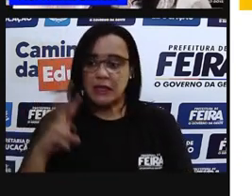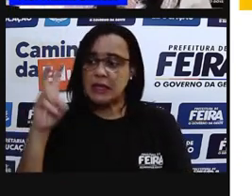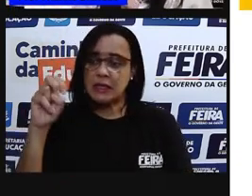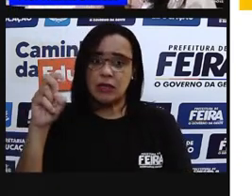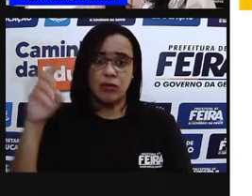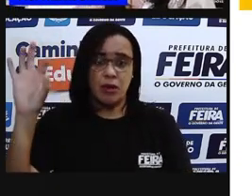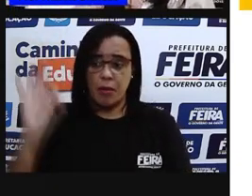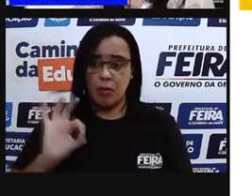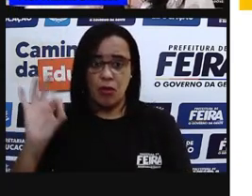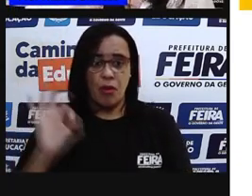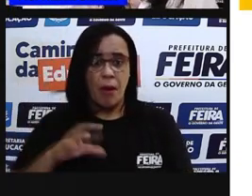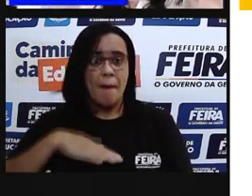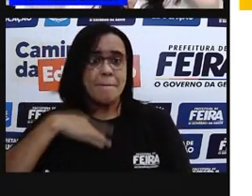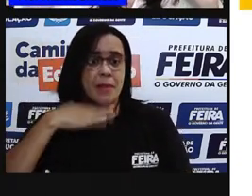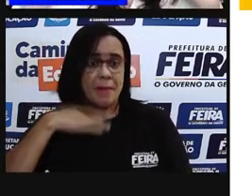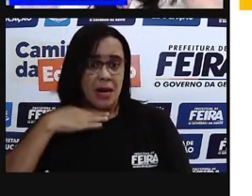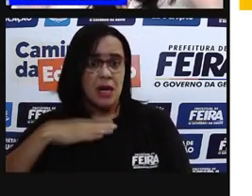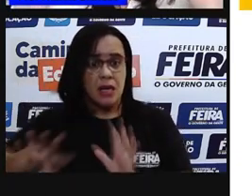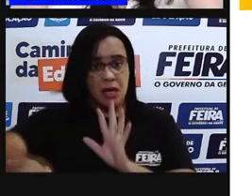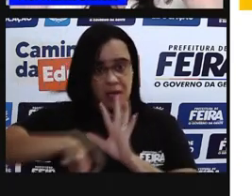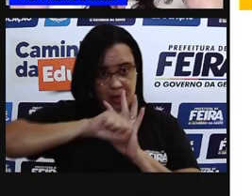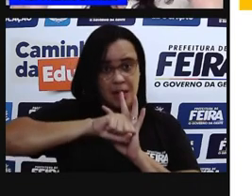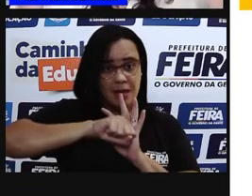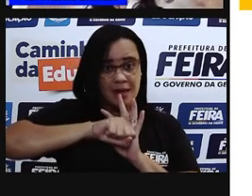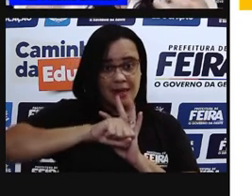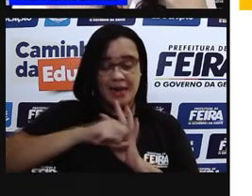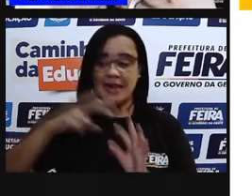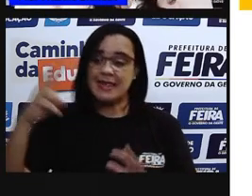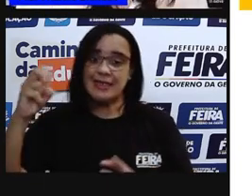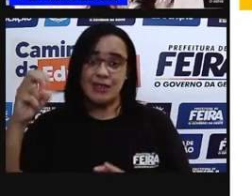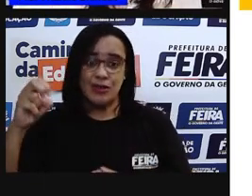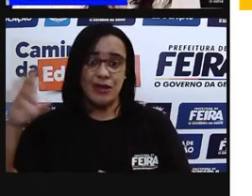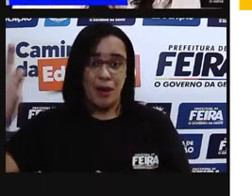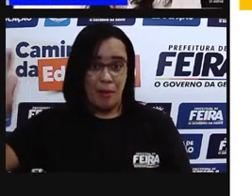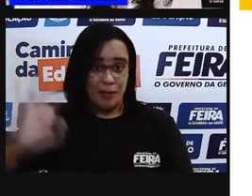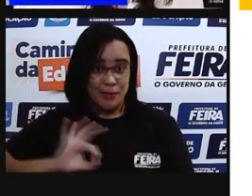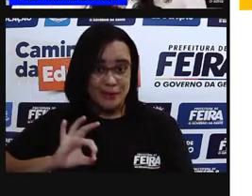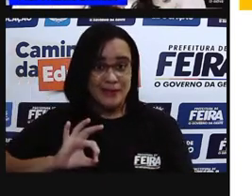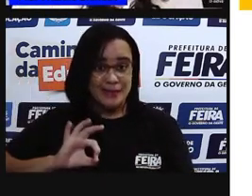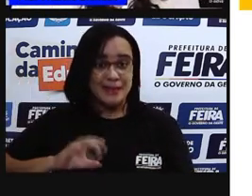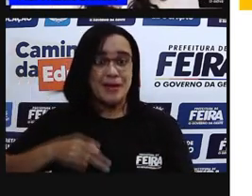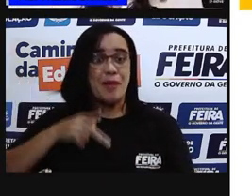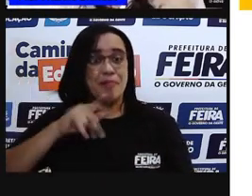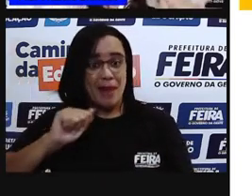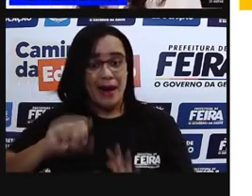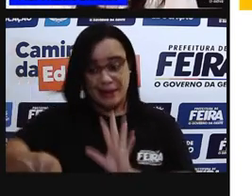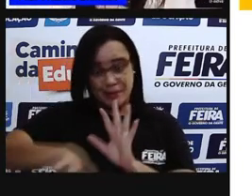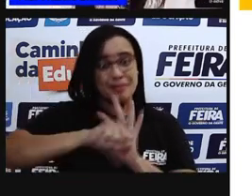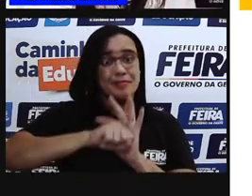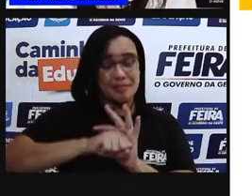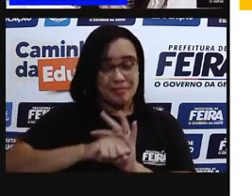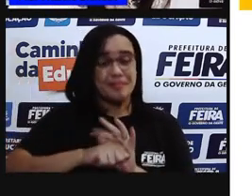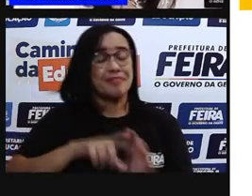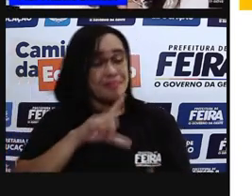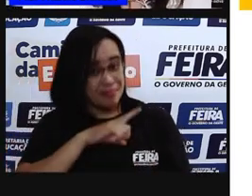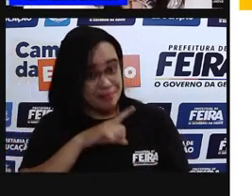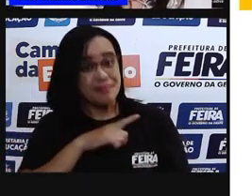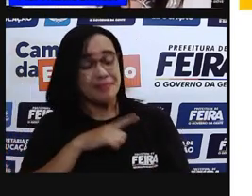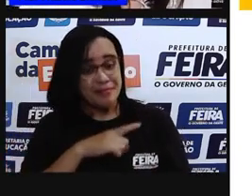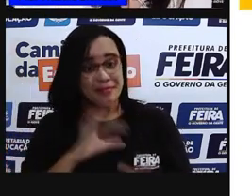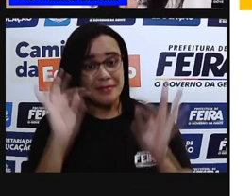% do nosso pai. 50% das nossas características físicas, biológicas,